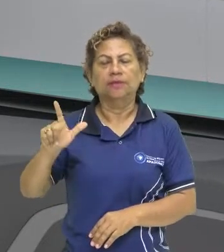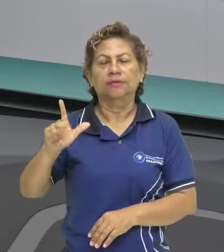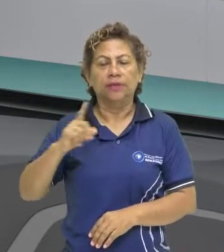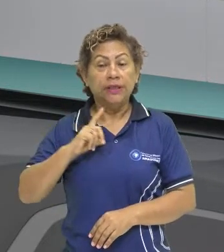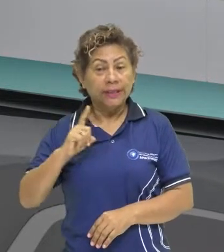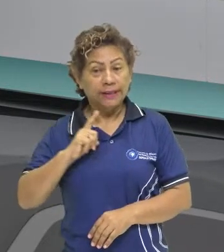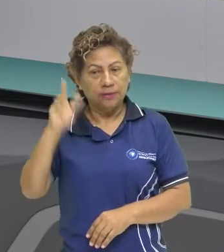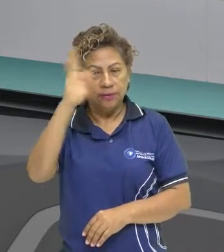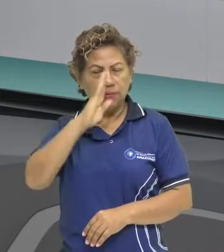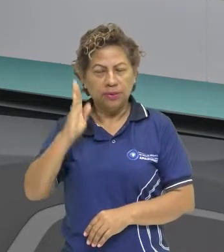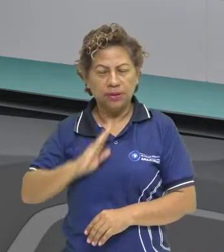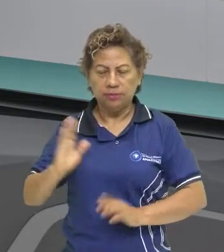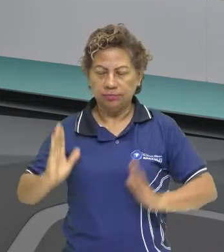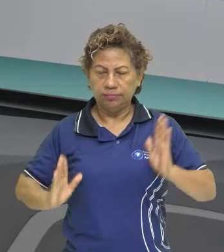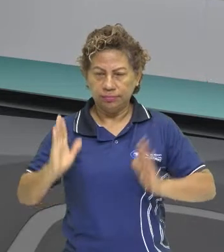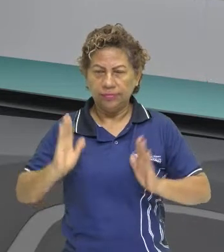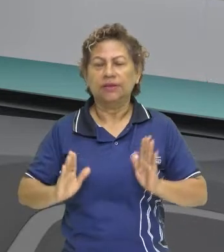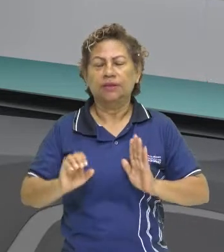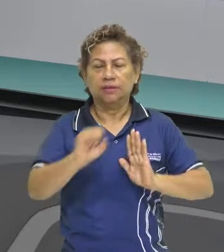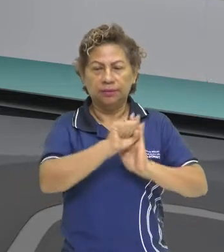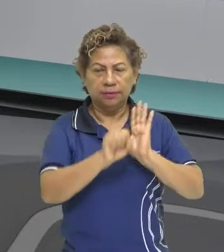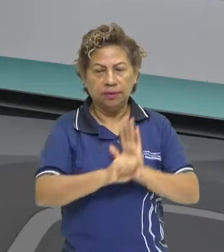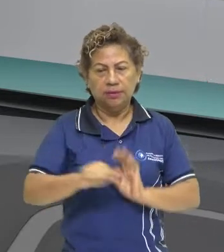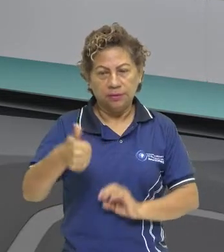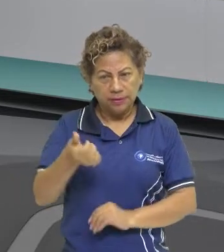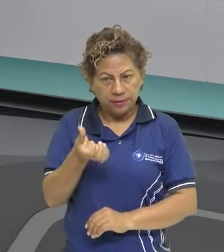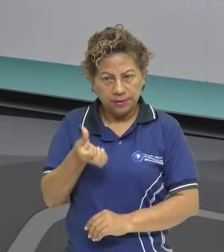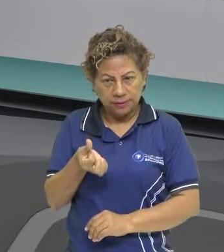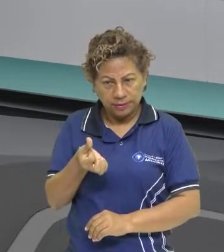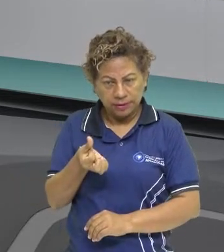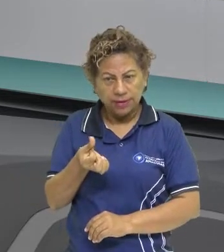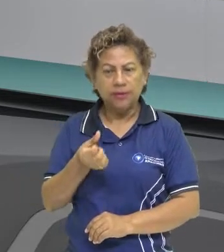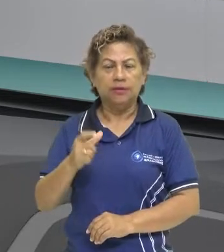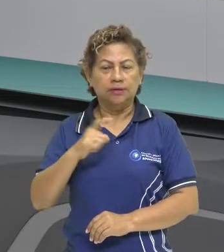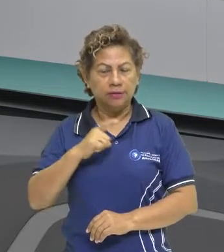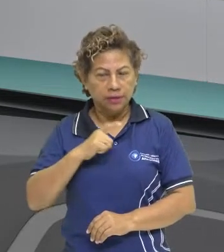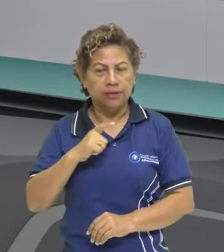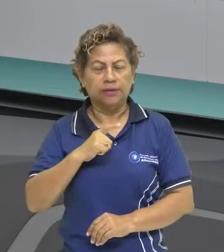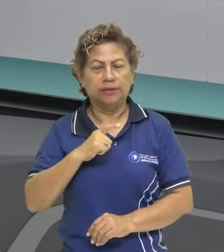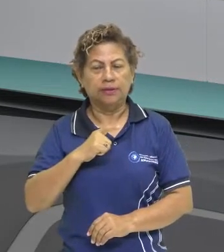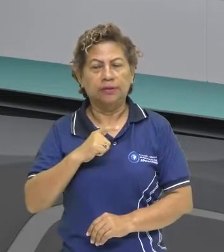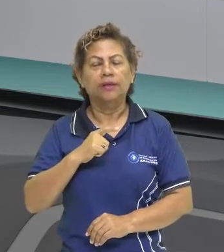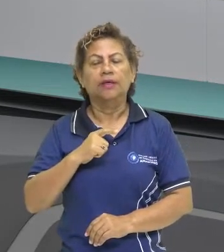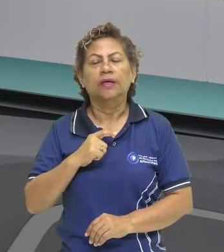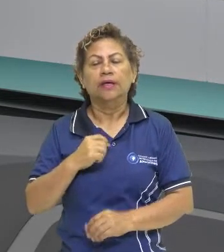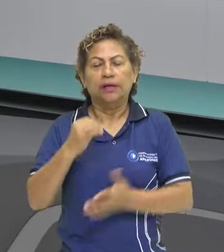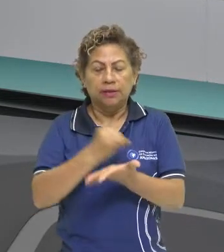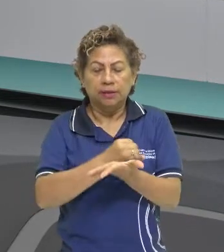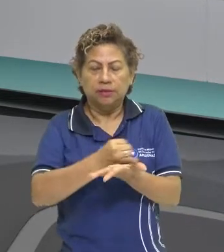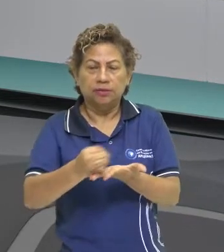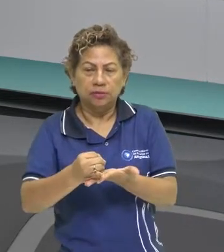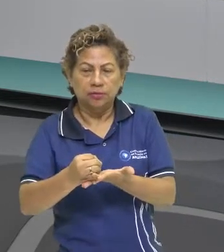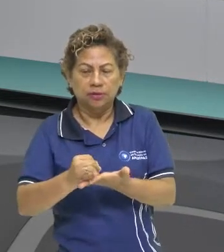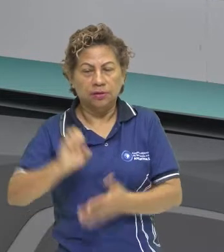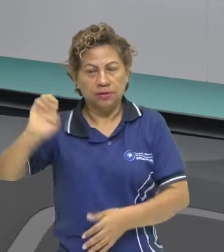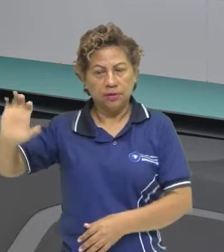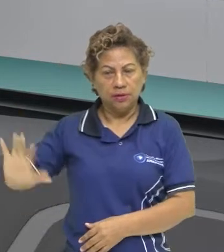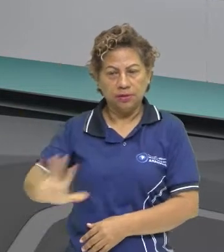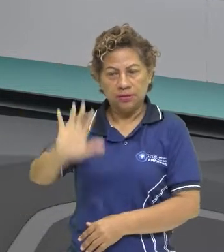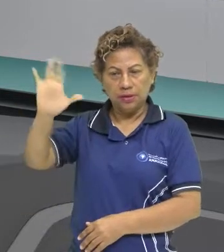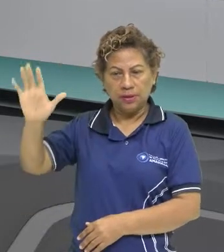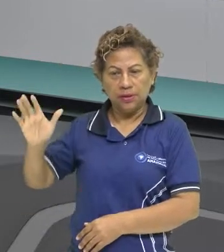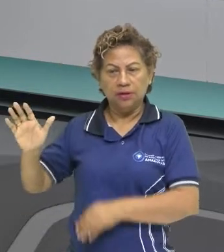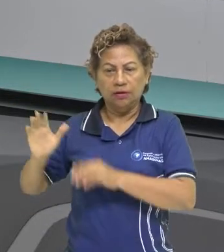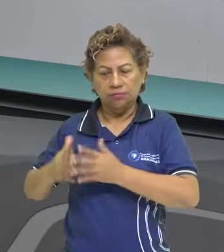Brasil durante o século XVI e que corresponde à introdução da cultura europeia em terras